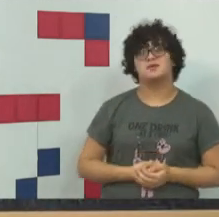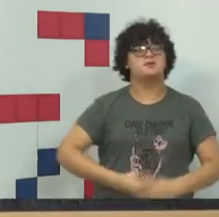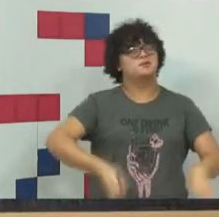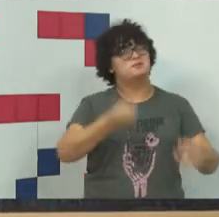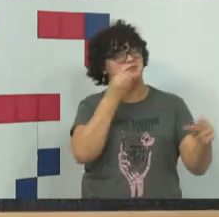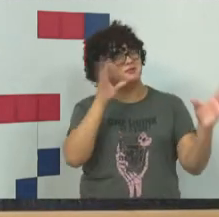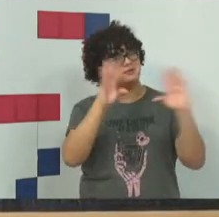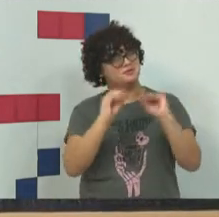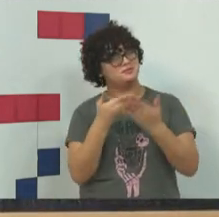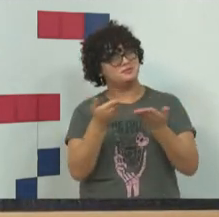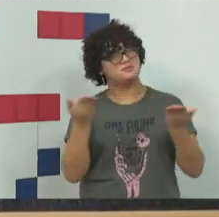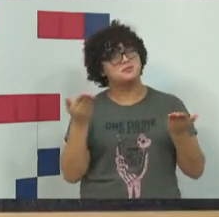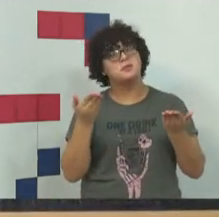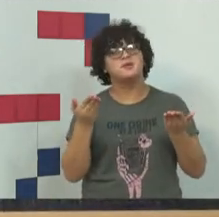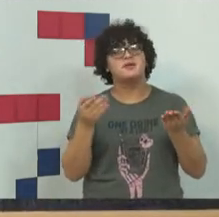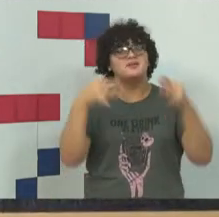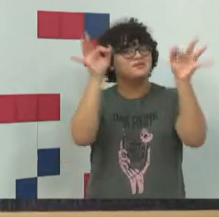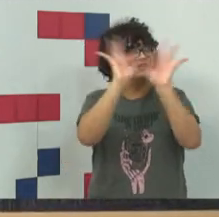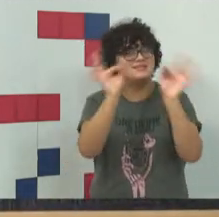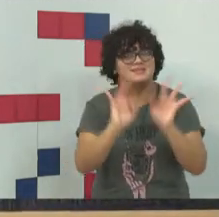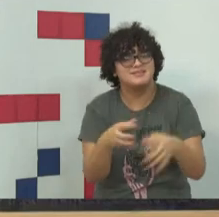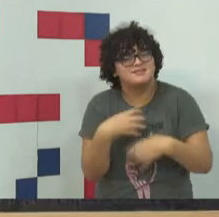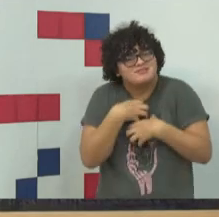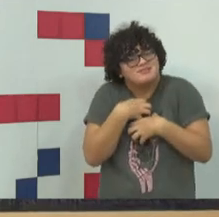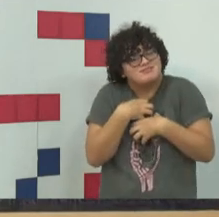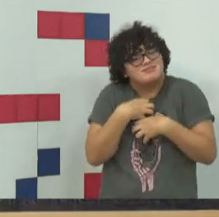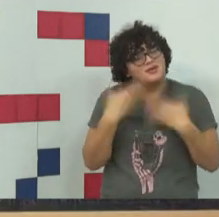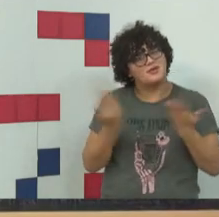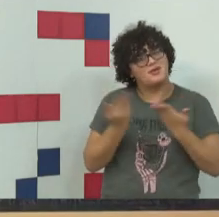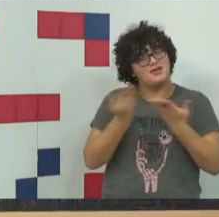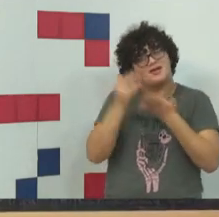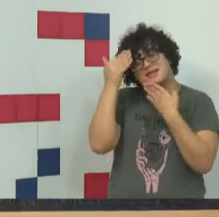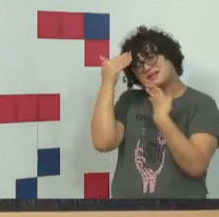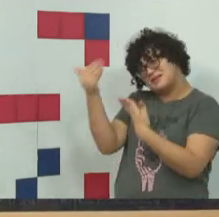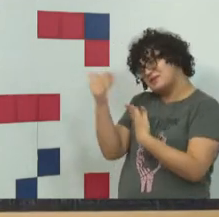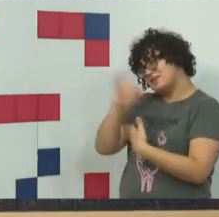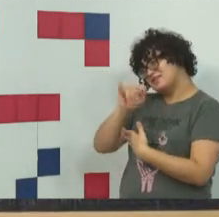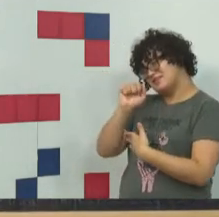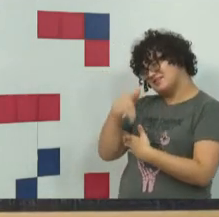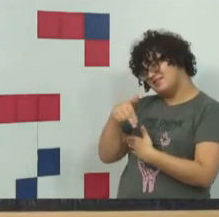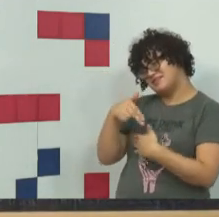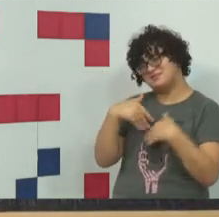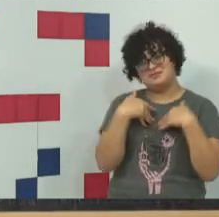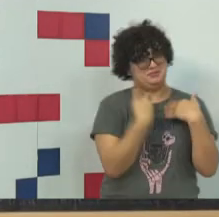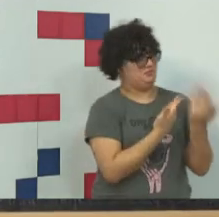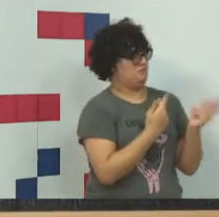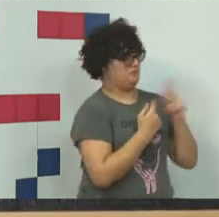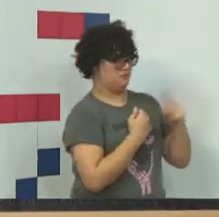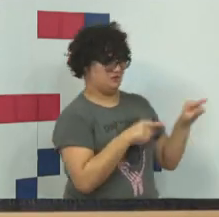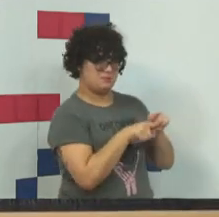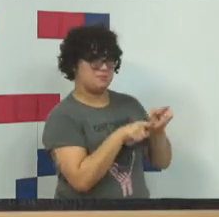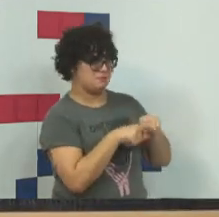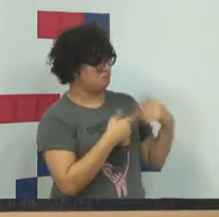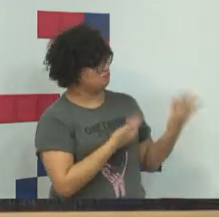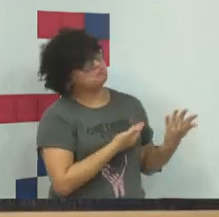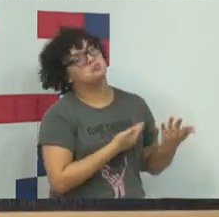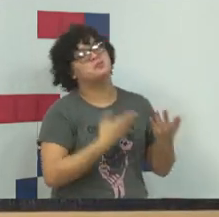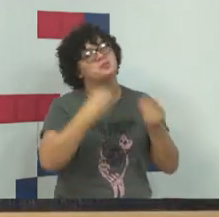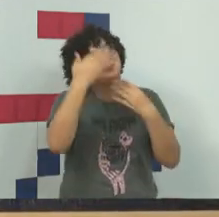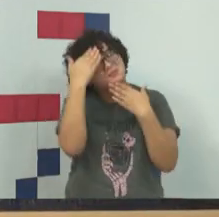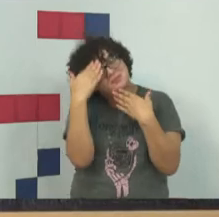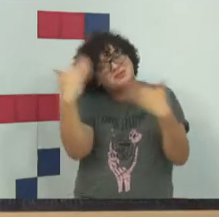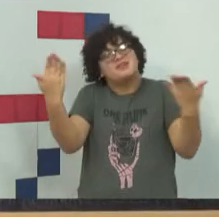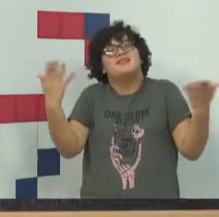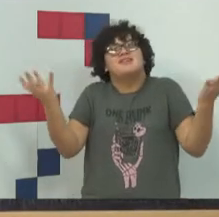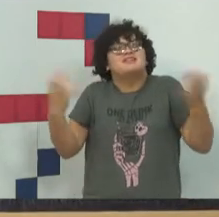noite. Felicidade de estar aqui hoje. Queria agradecer ao Jean, ao Rossini. Falei que hoje eu estou